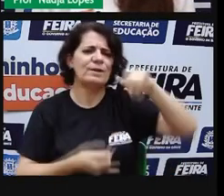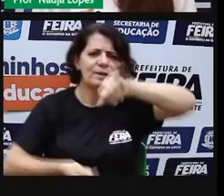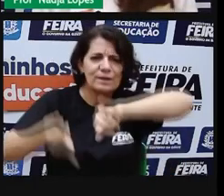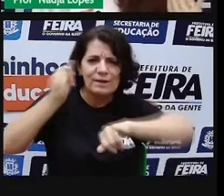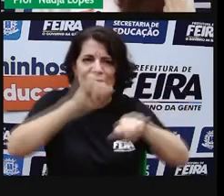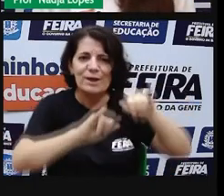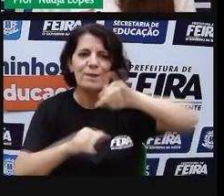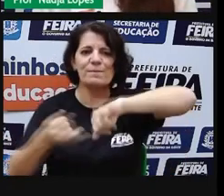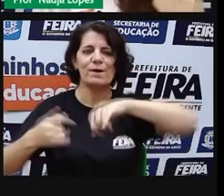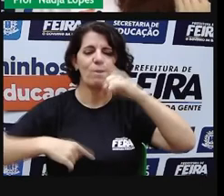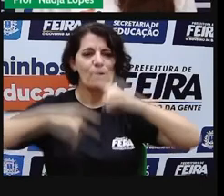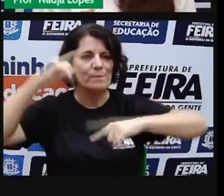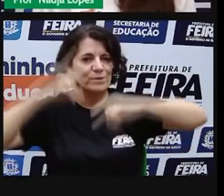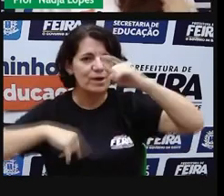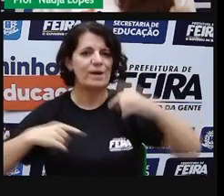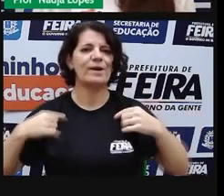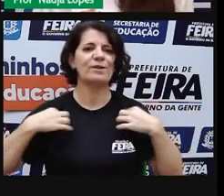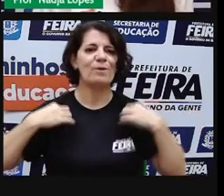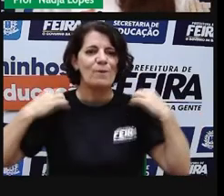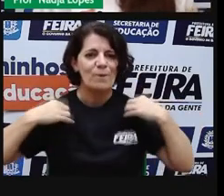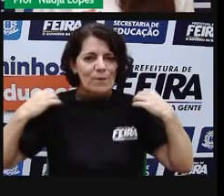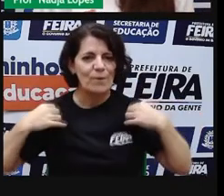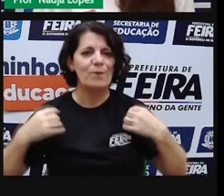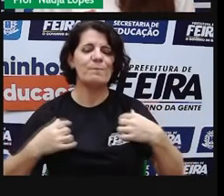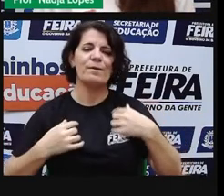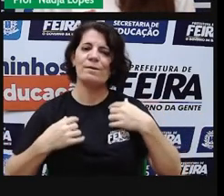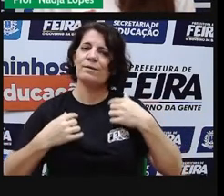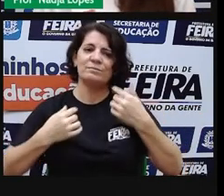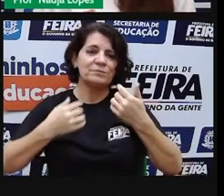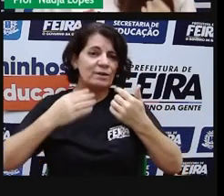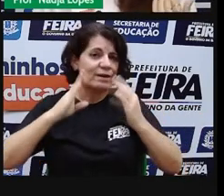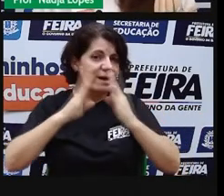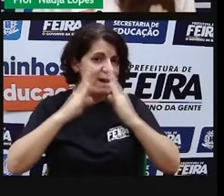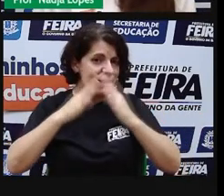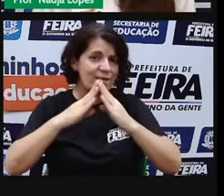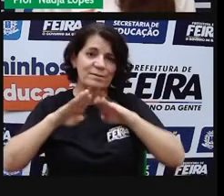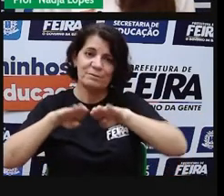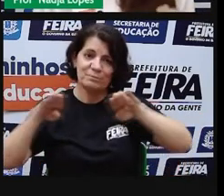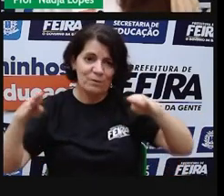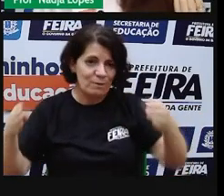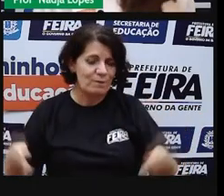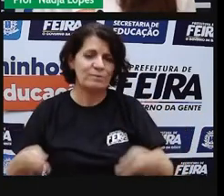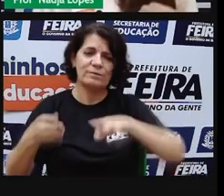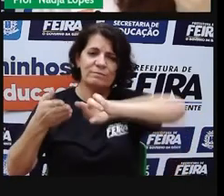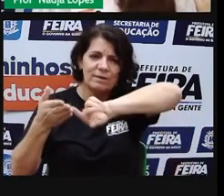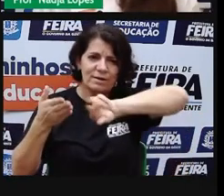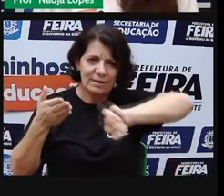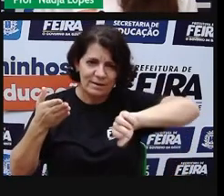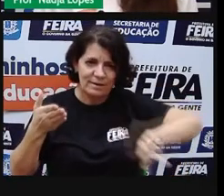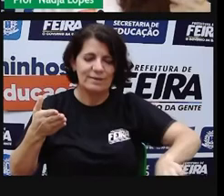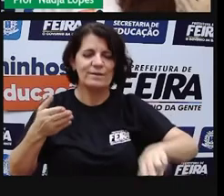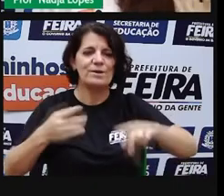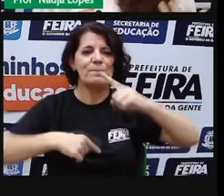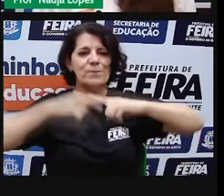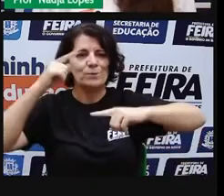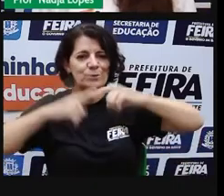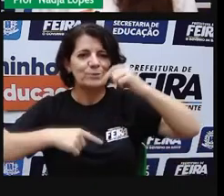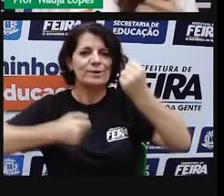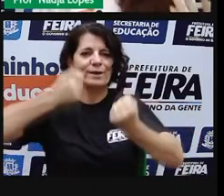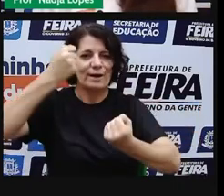domésticos, vestuários, textos, móveis, máquinas e equipamentos, autopeças, bebidas,